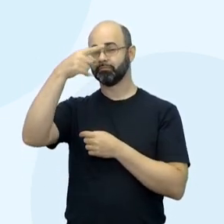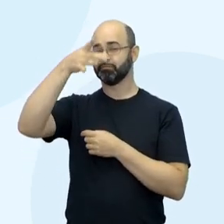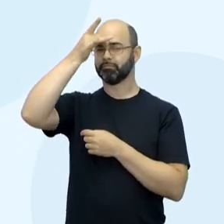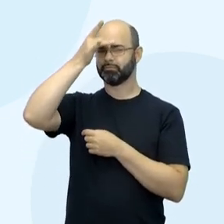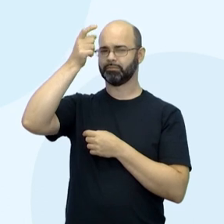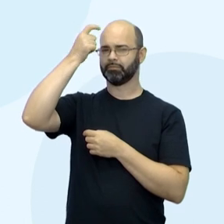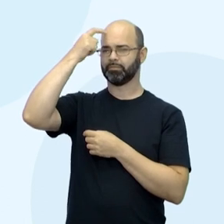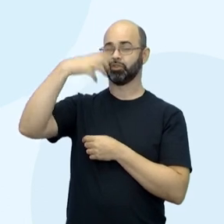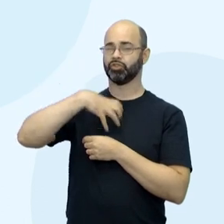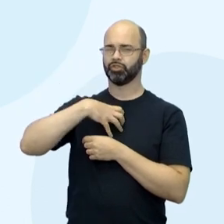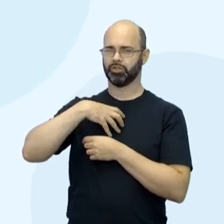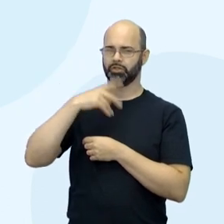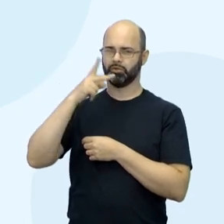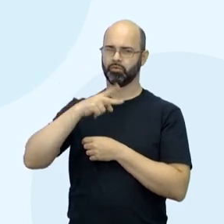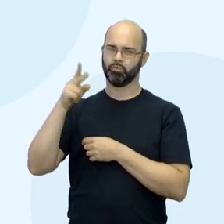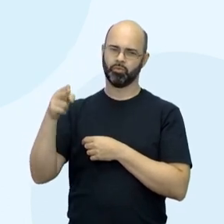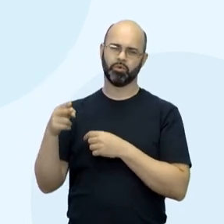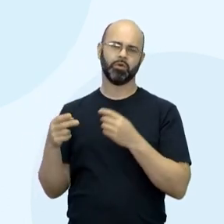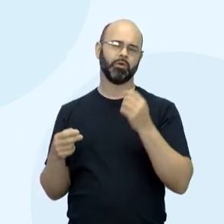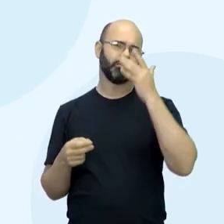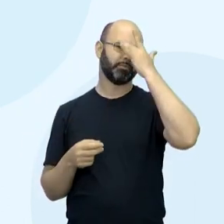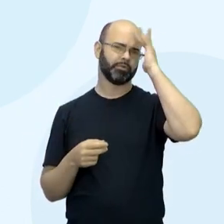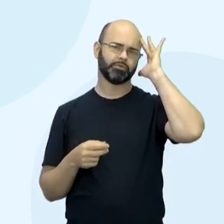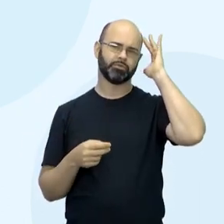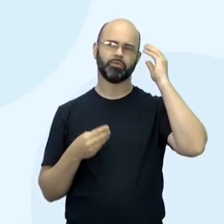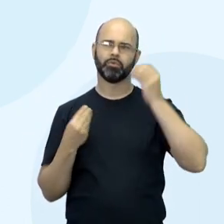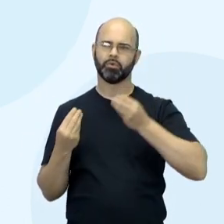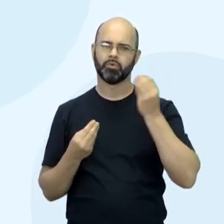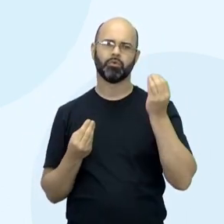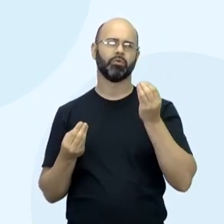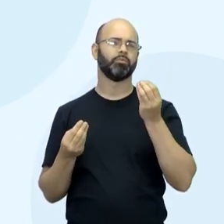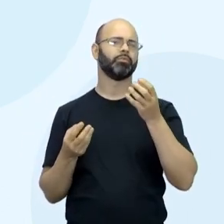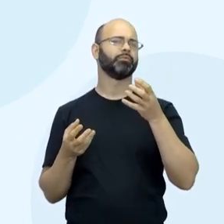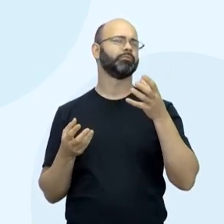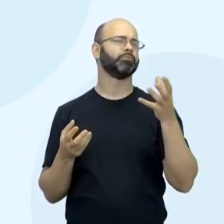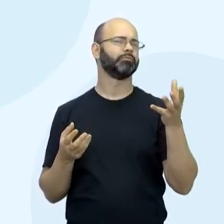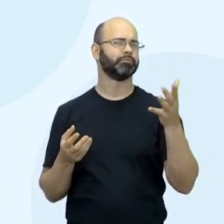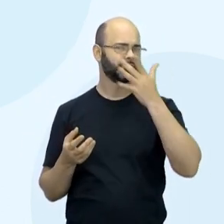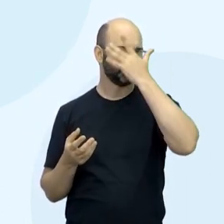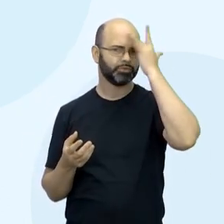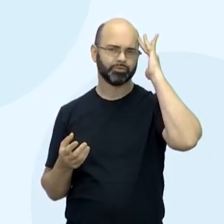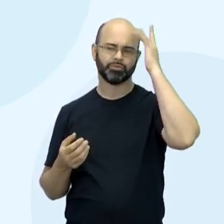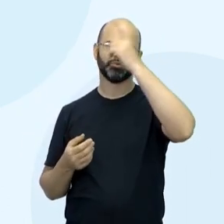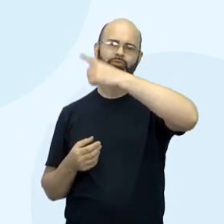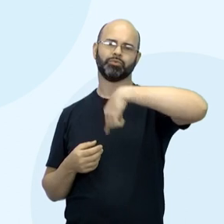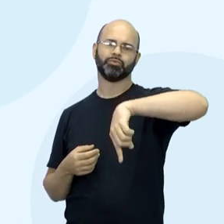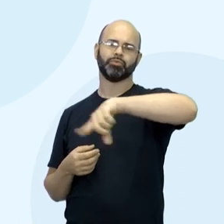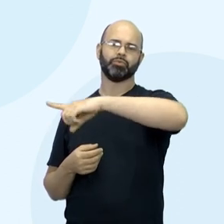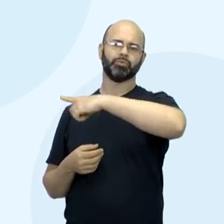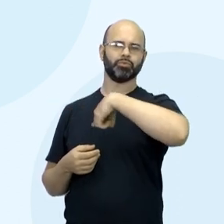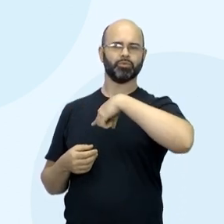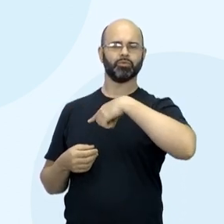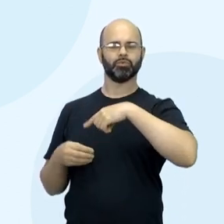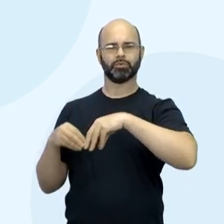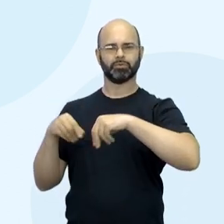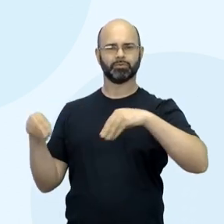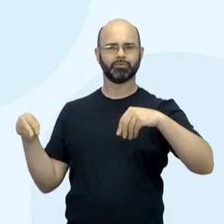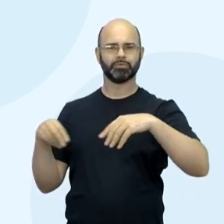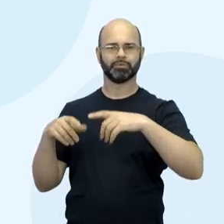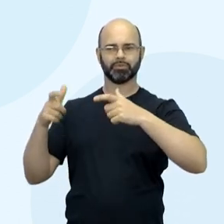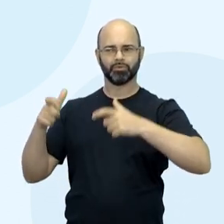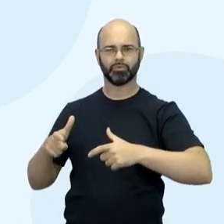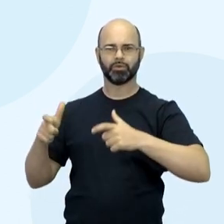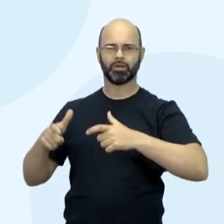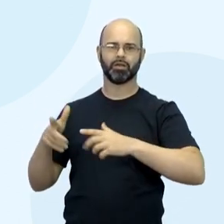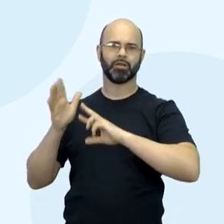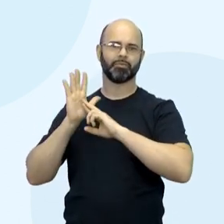a população, como é que o povo, como é que a terra, a gente, como é que as culturas são representadas nesses filmes?